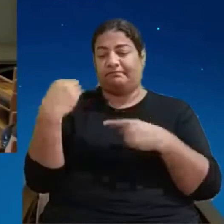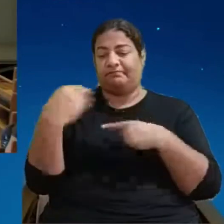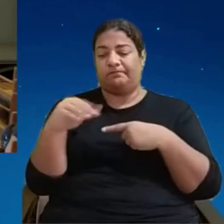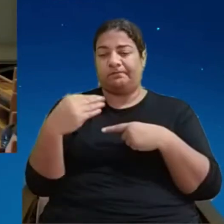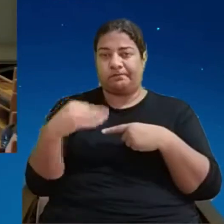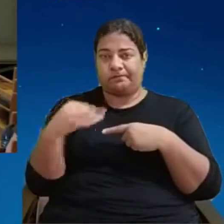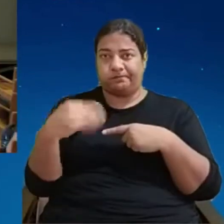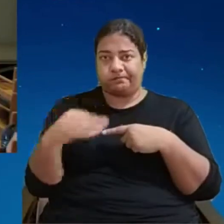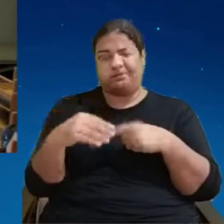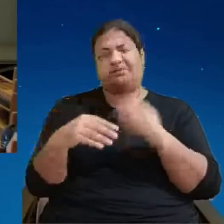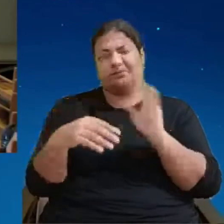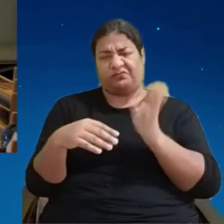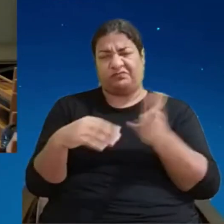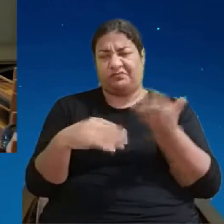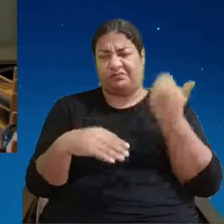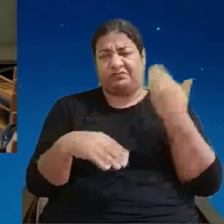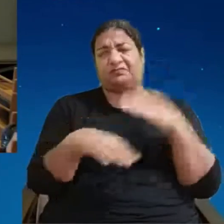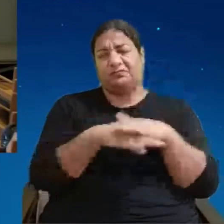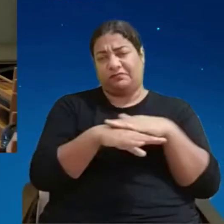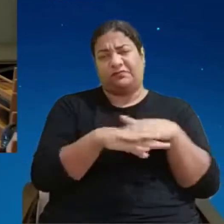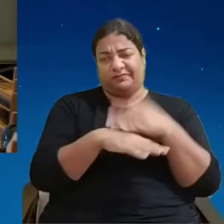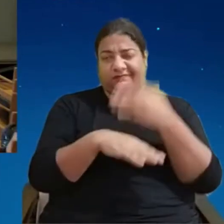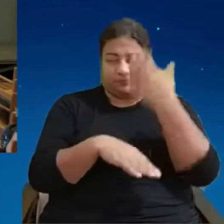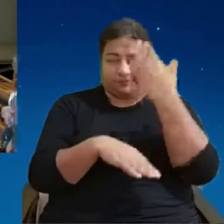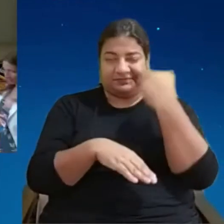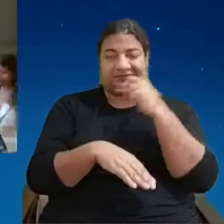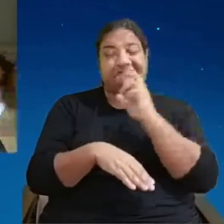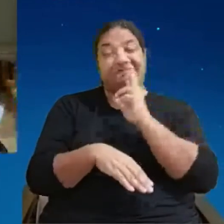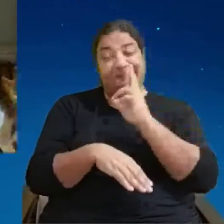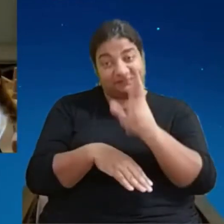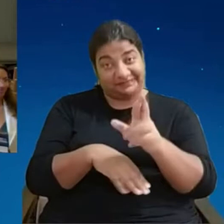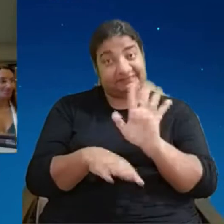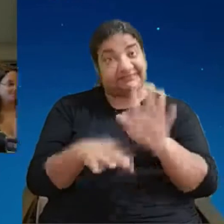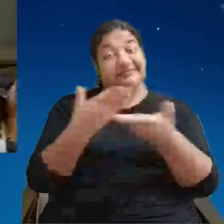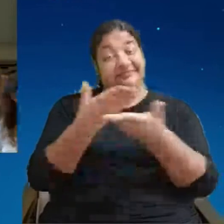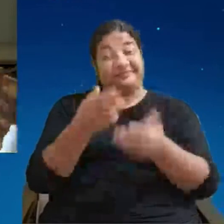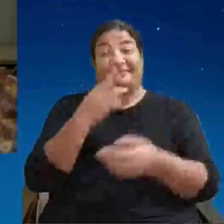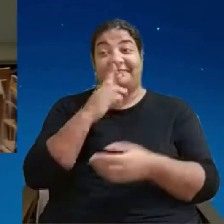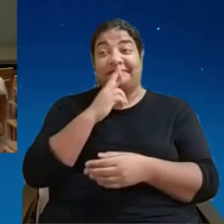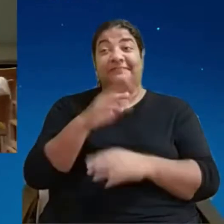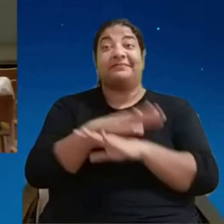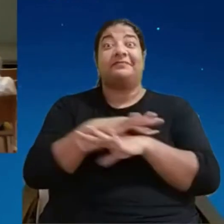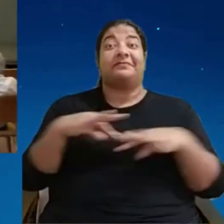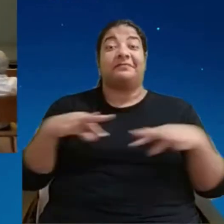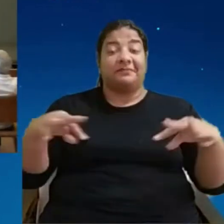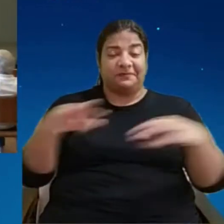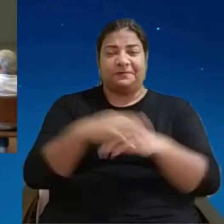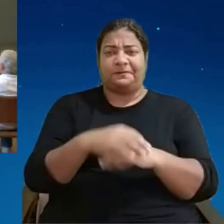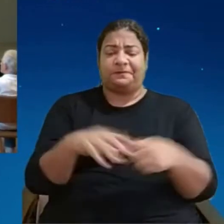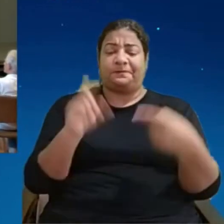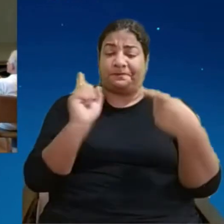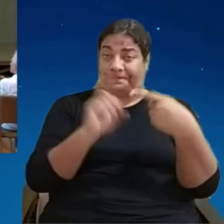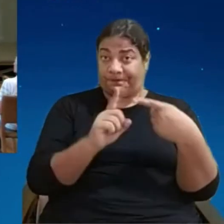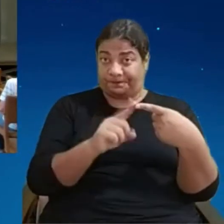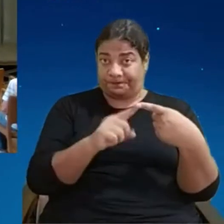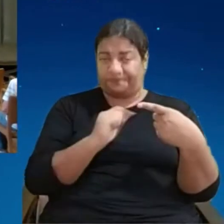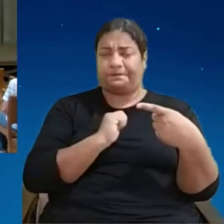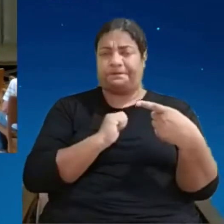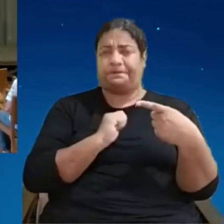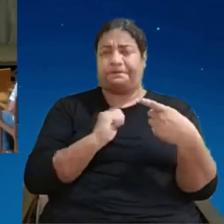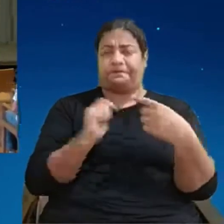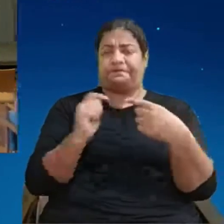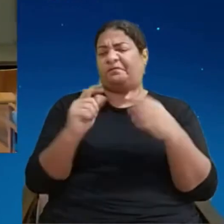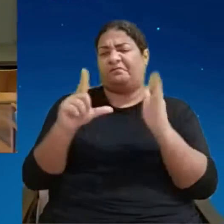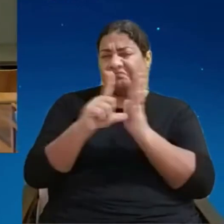até já sei a resposta mas você vai ter que falar para todo mundo primeira coisa é Gabriel como um pequeno negócio vai se beneficiar de forma mais